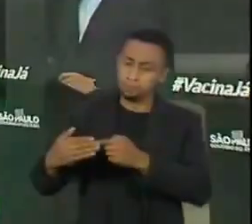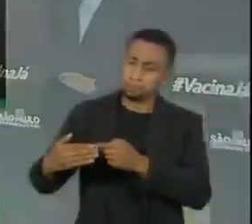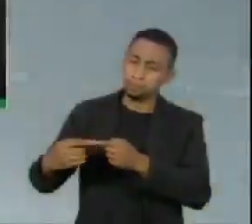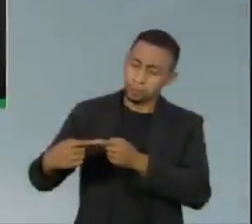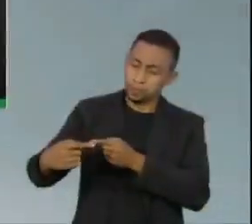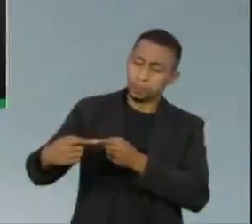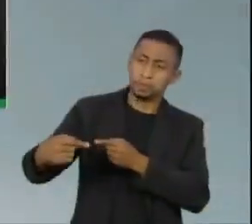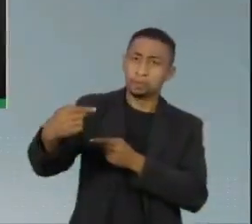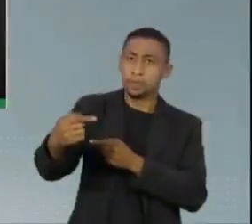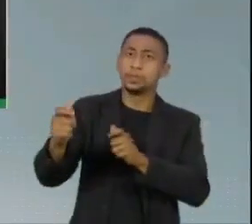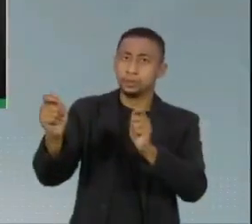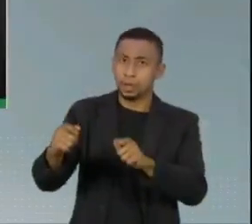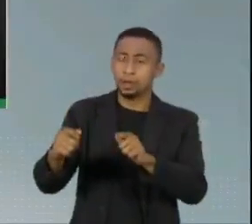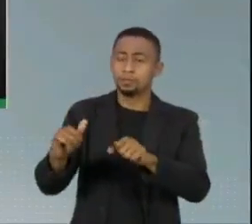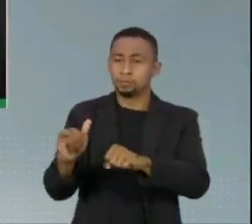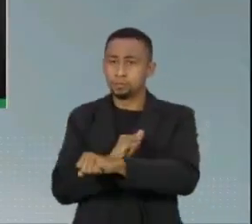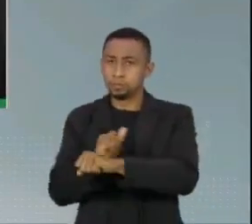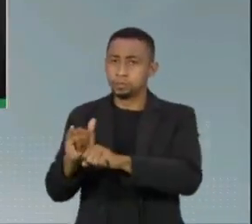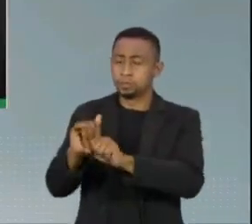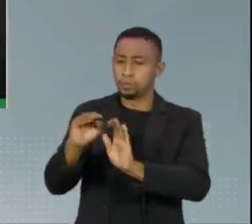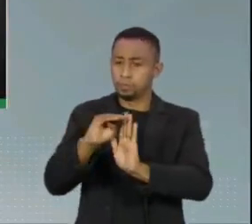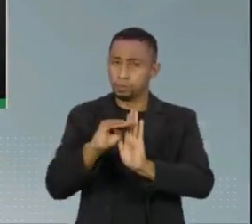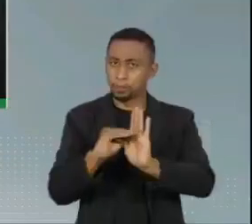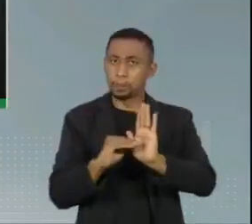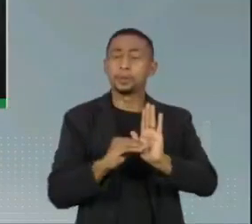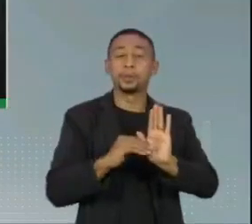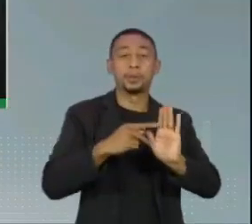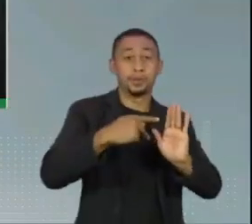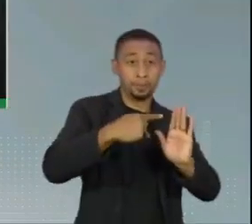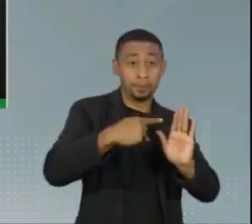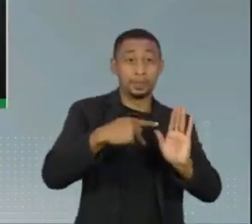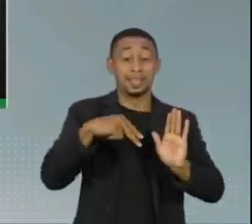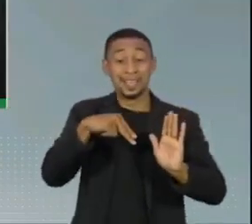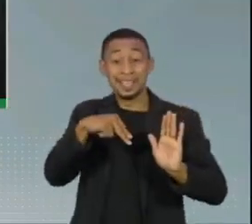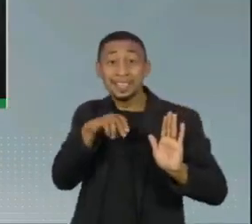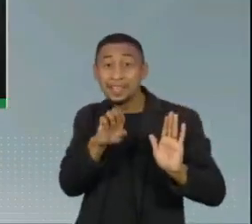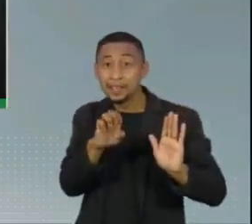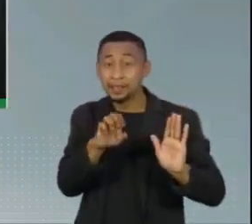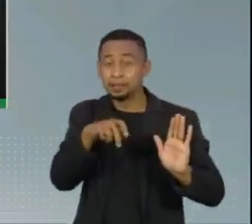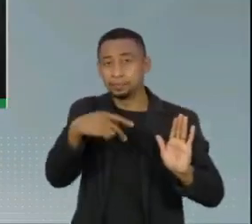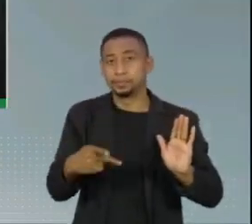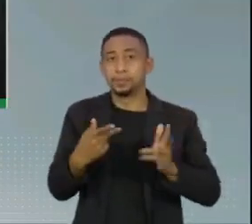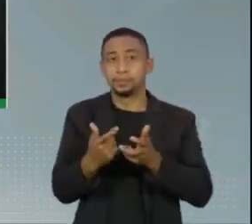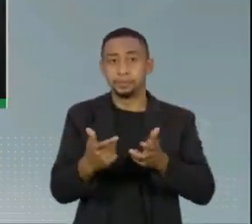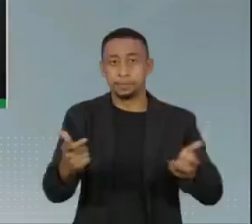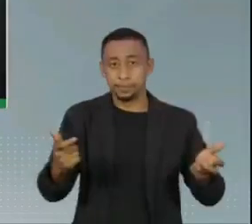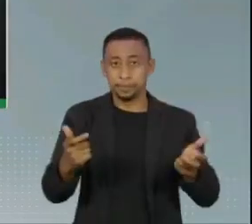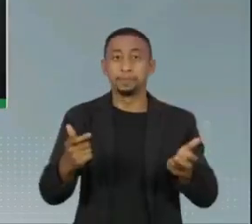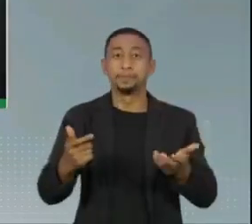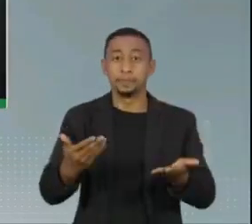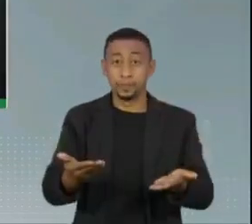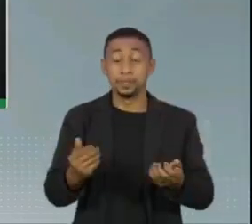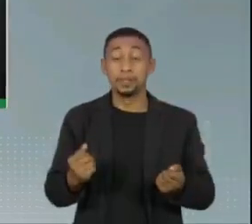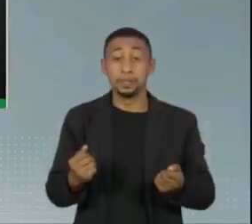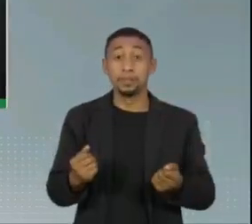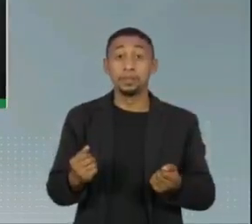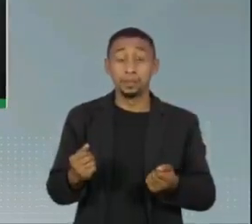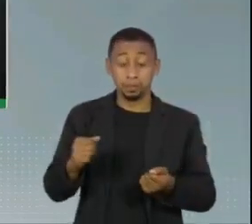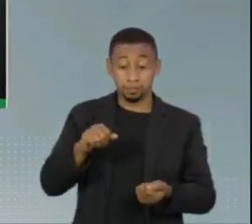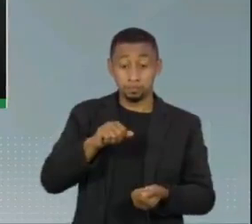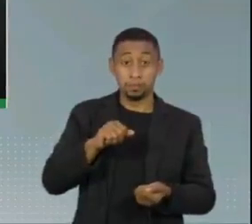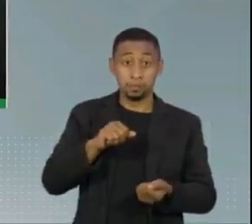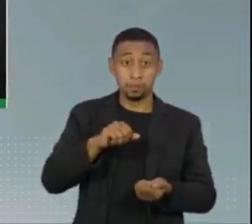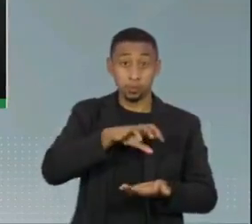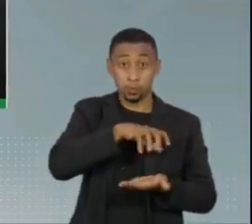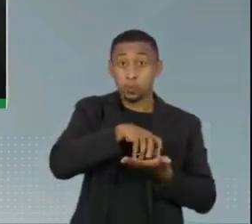momento devido ao planejamento e logística do Plano Estadual de Imunização, que nos permitiu, com a entrega hoje da vacina do Butantan,